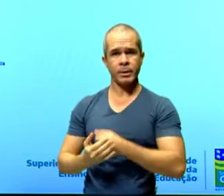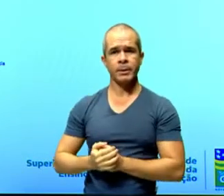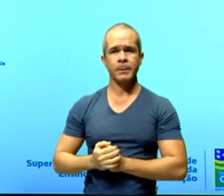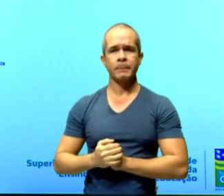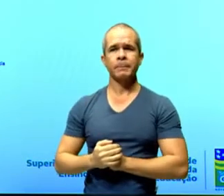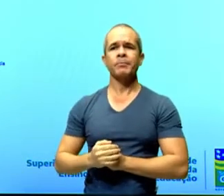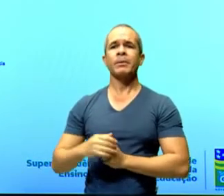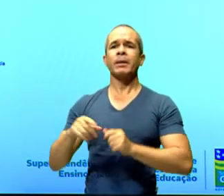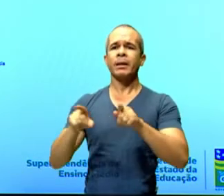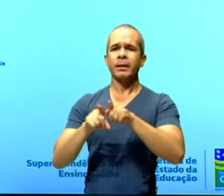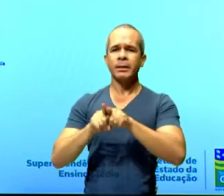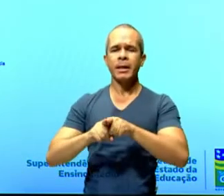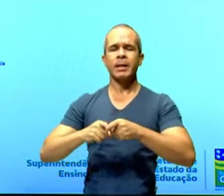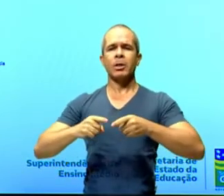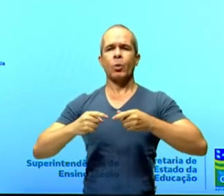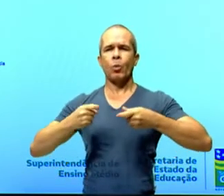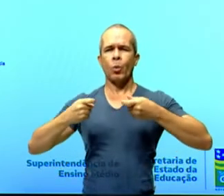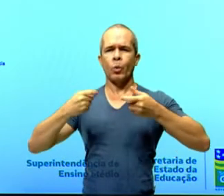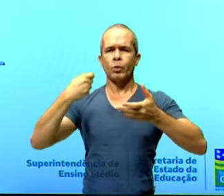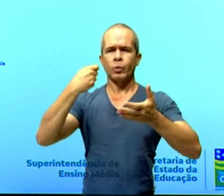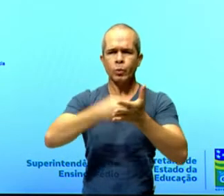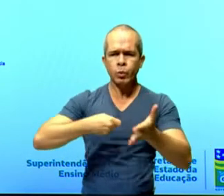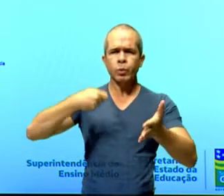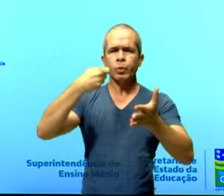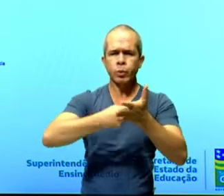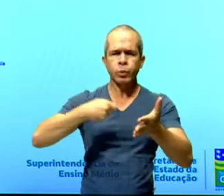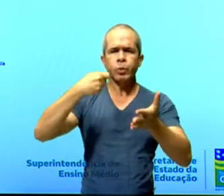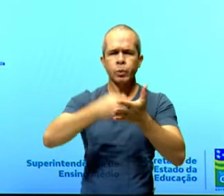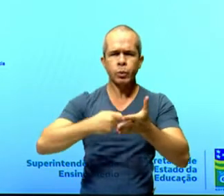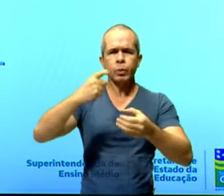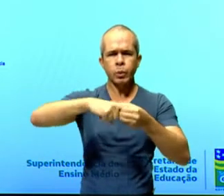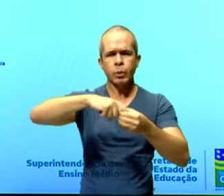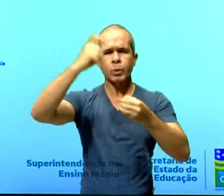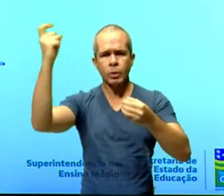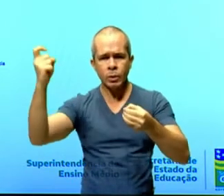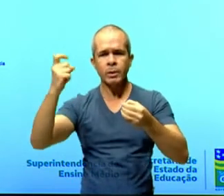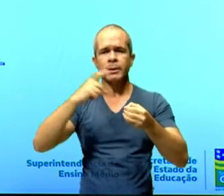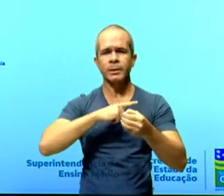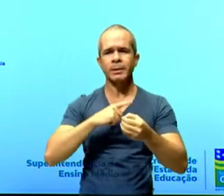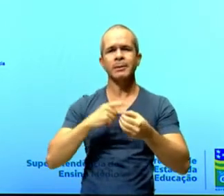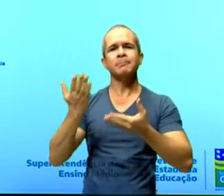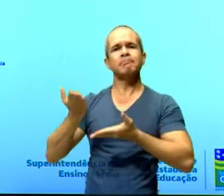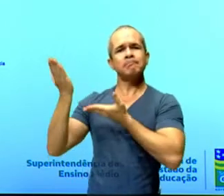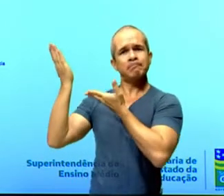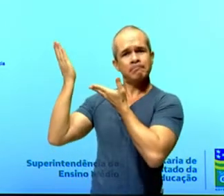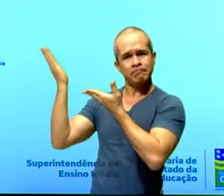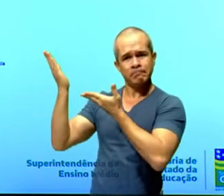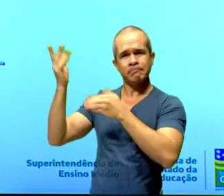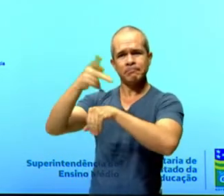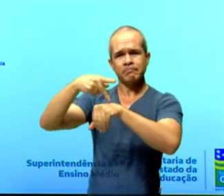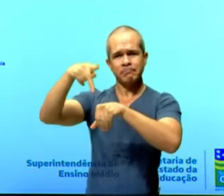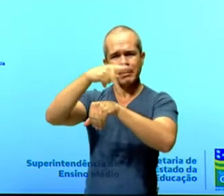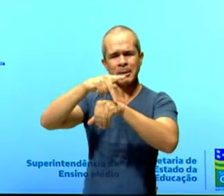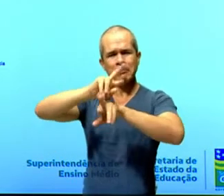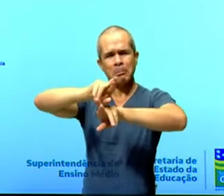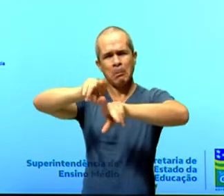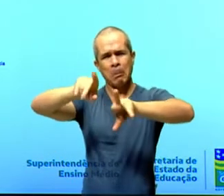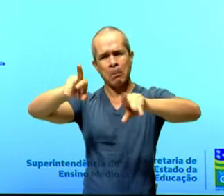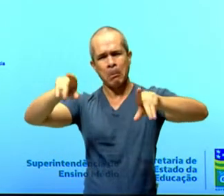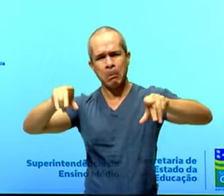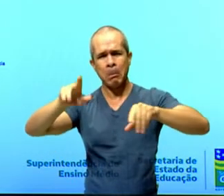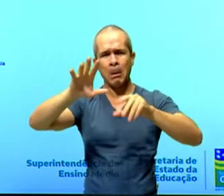lutas pela independência, depois do processo de descolonização, a África ficou... a sua